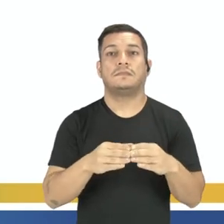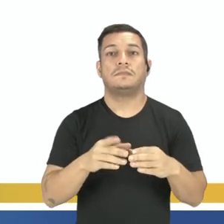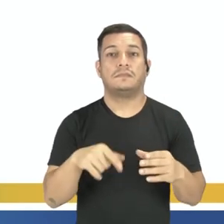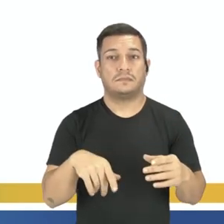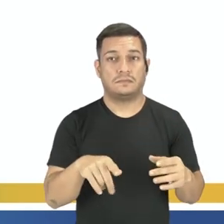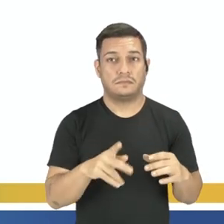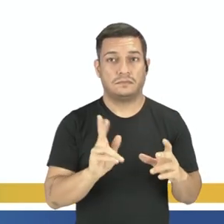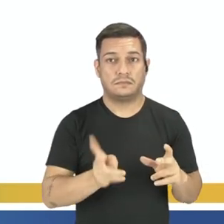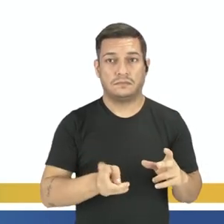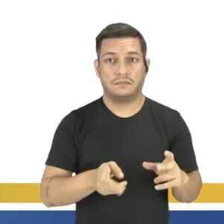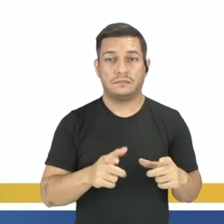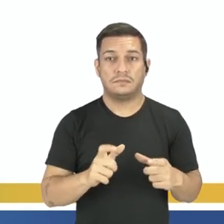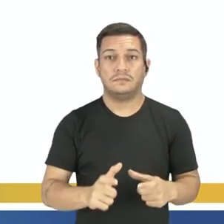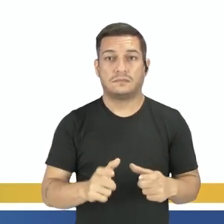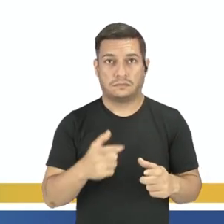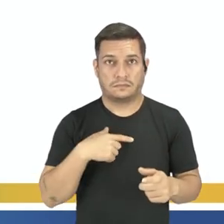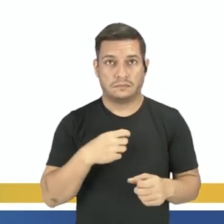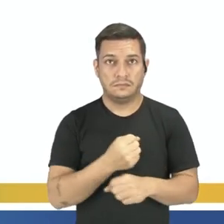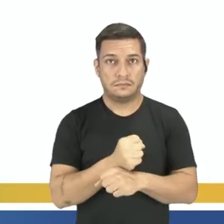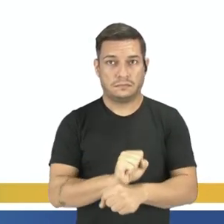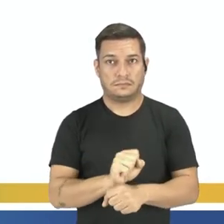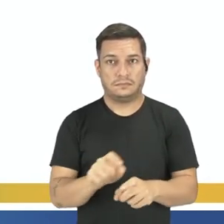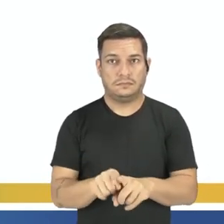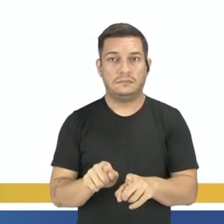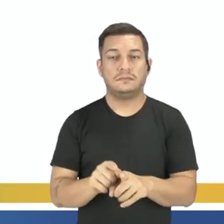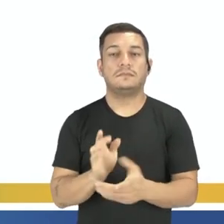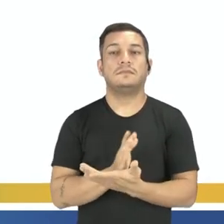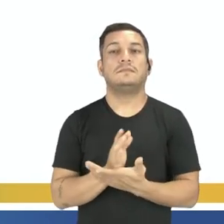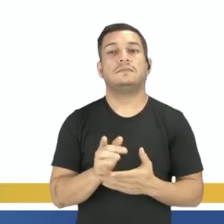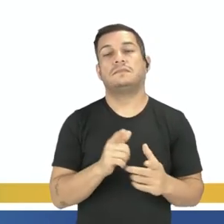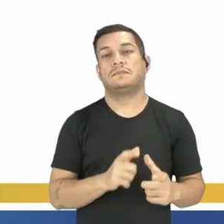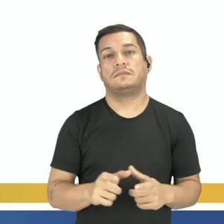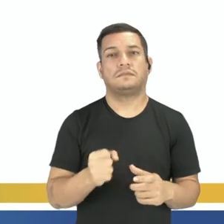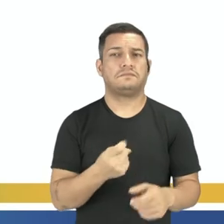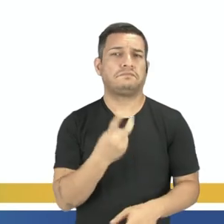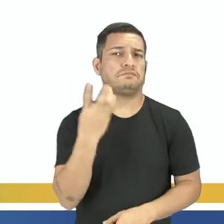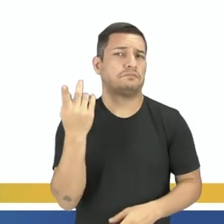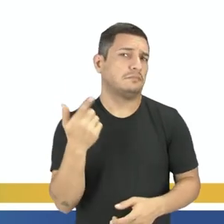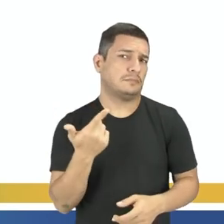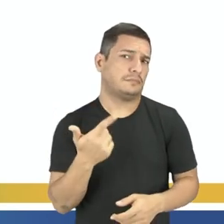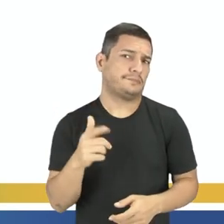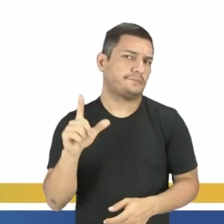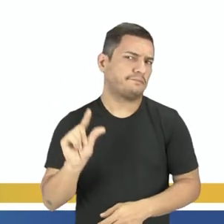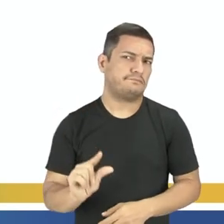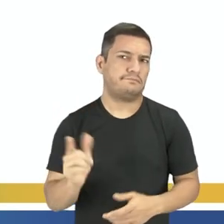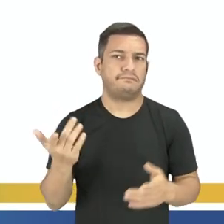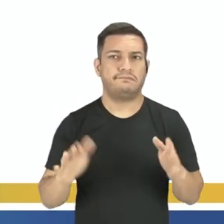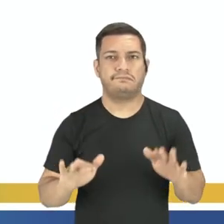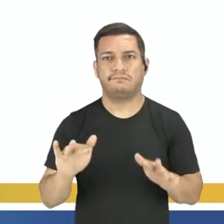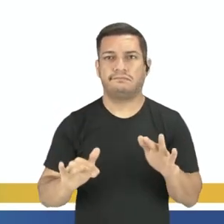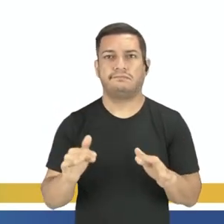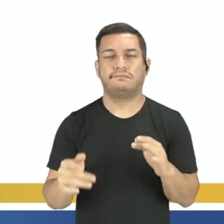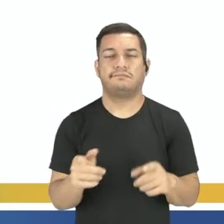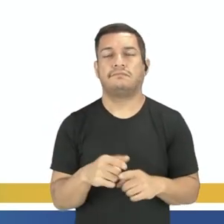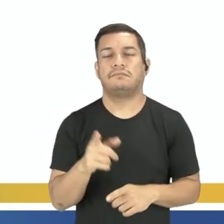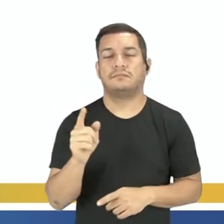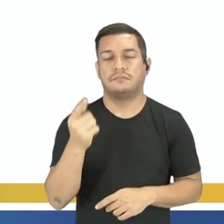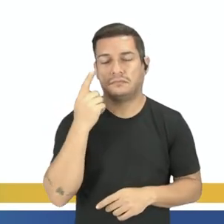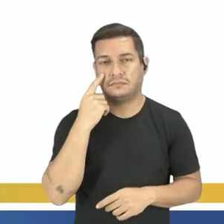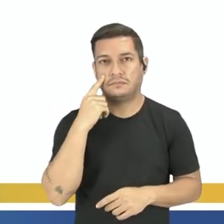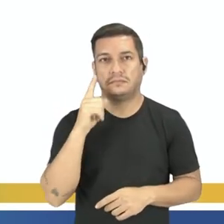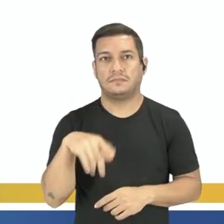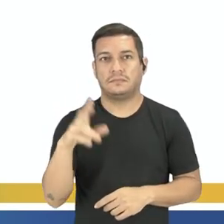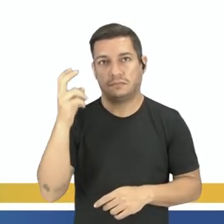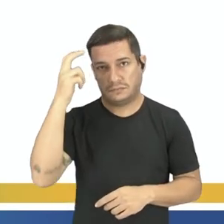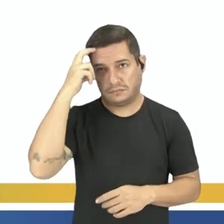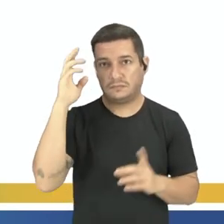local. Escravos, em algumas localidades esses escravos não eram em grande quantidade, outros sim, outros não. E nativos, está falando, a